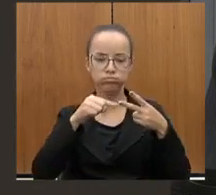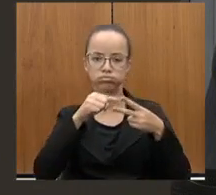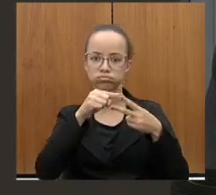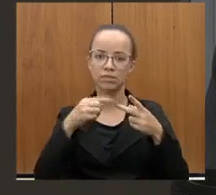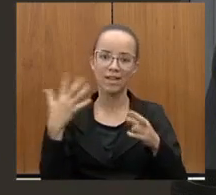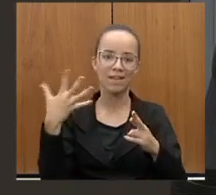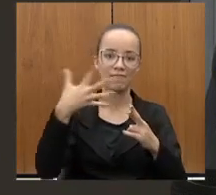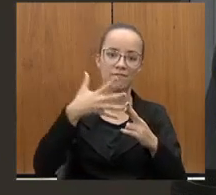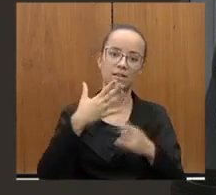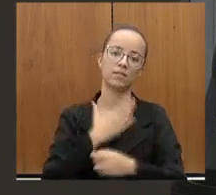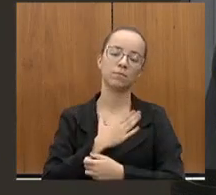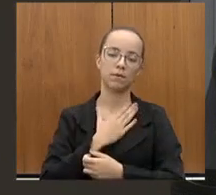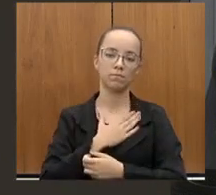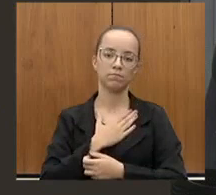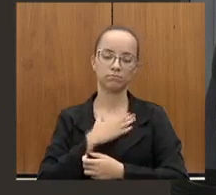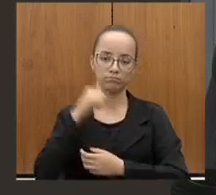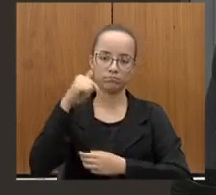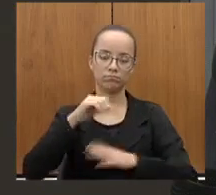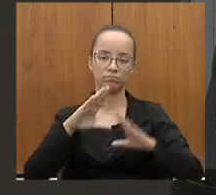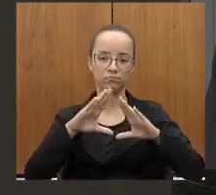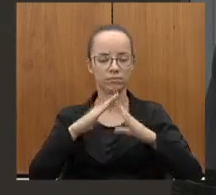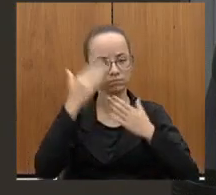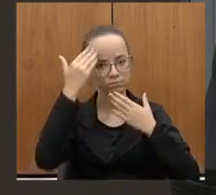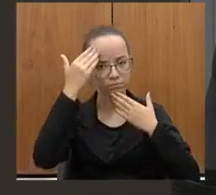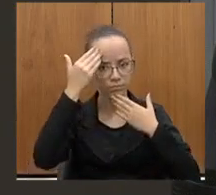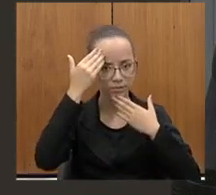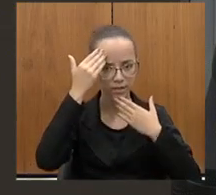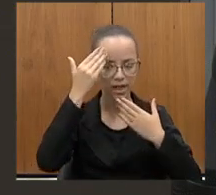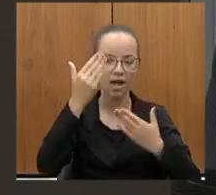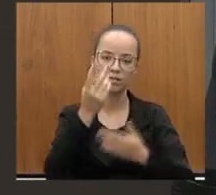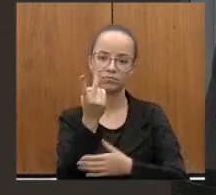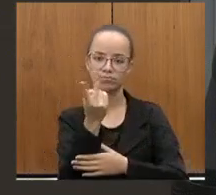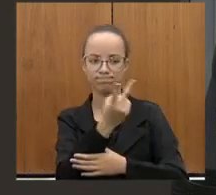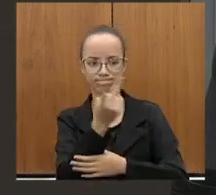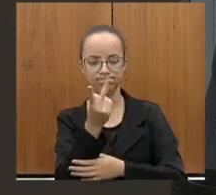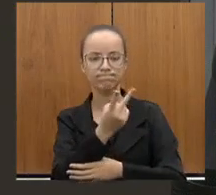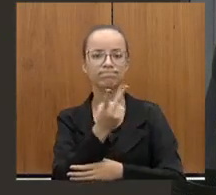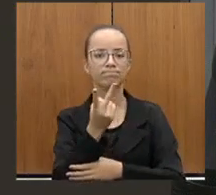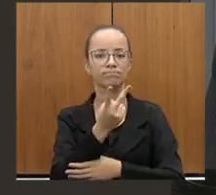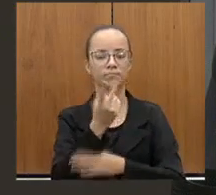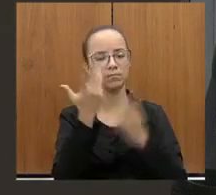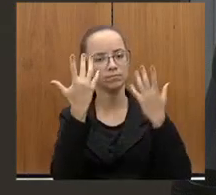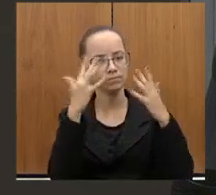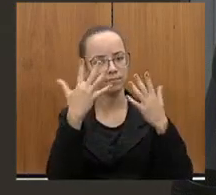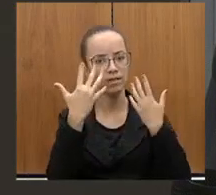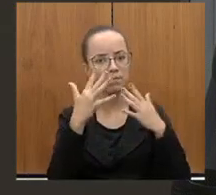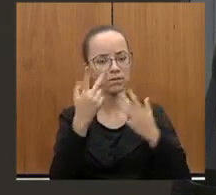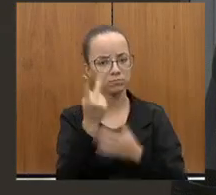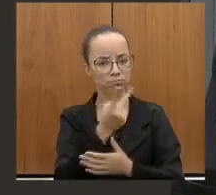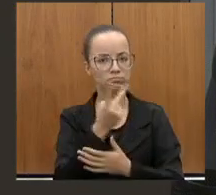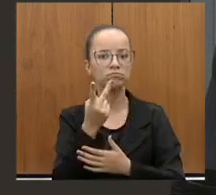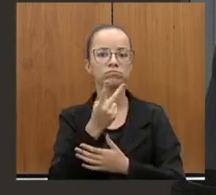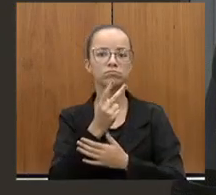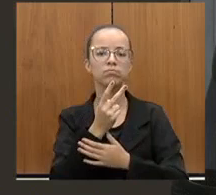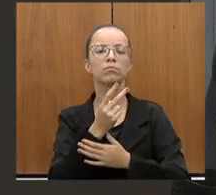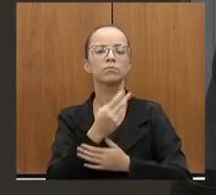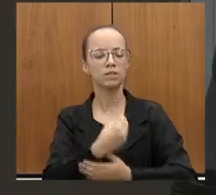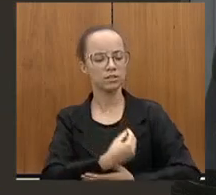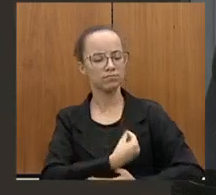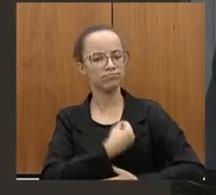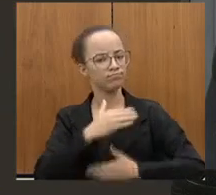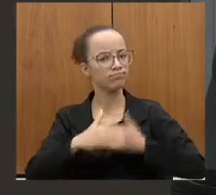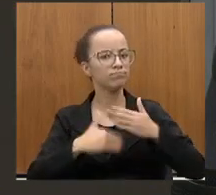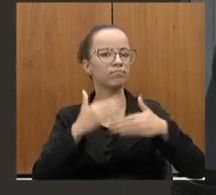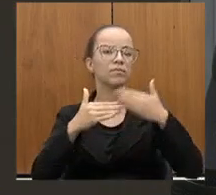aqui na casa, viu, Dalmo? E eu quero agradecer muito a vocês, parabenizar vocês por essa trajetória